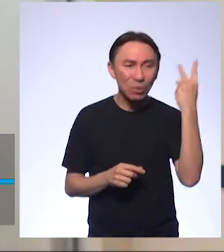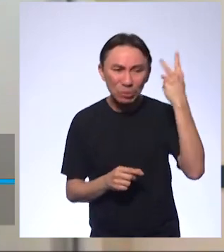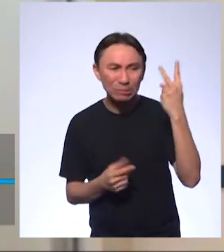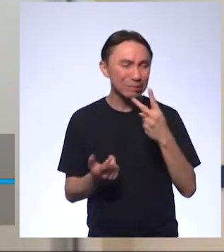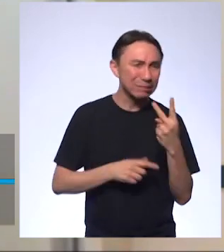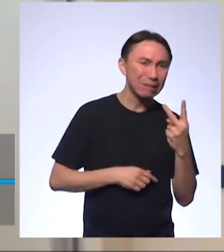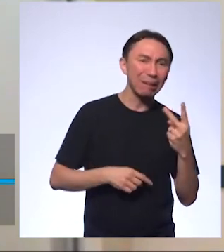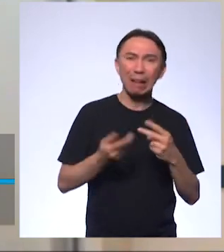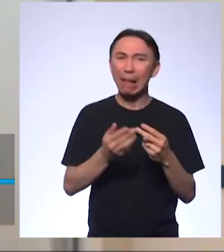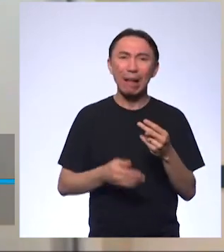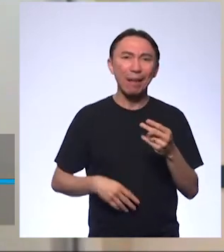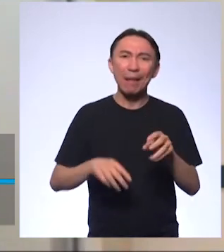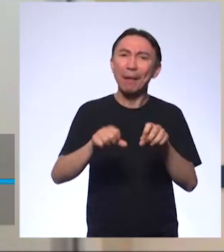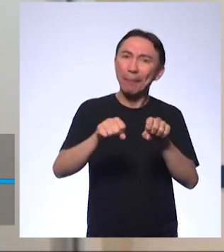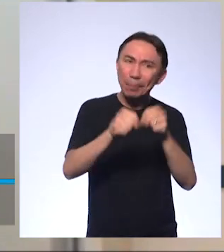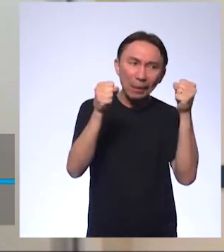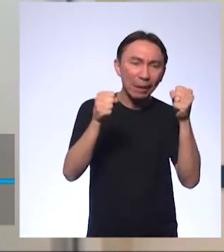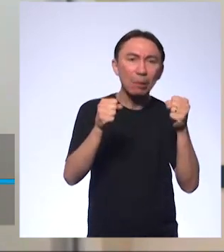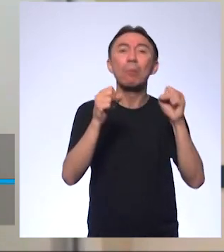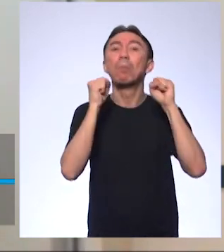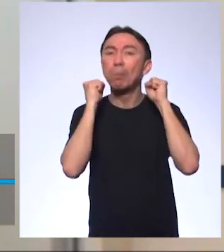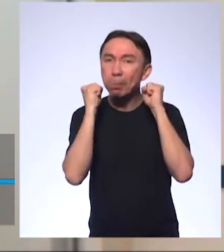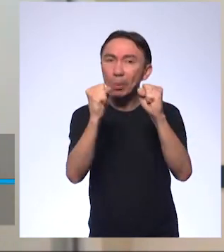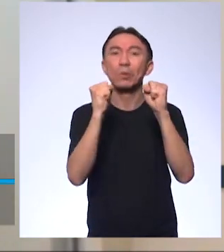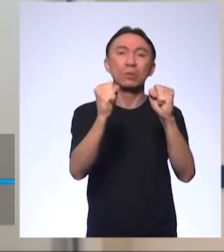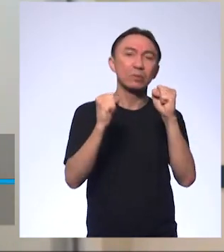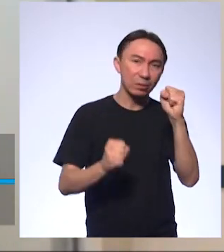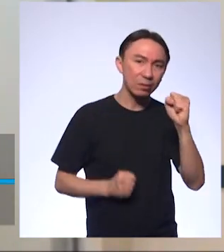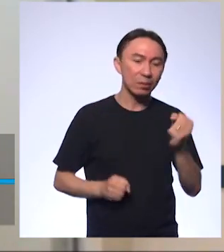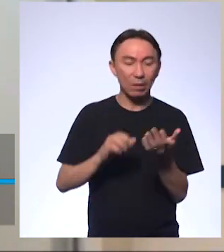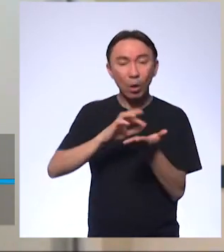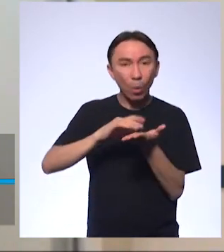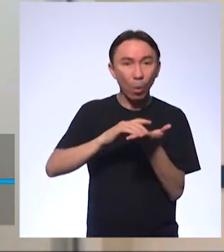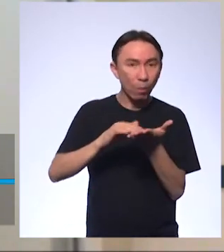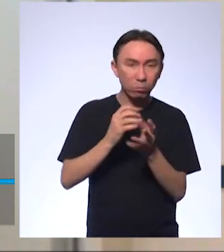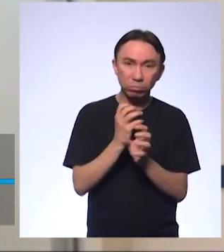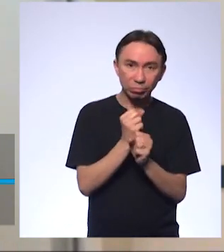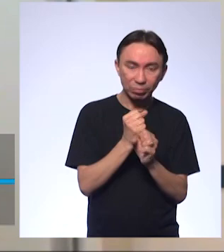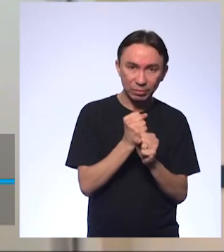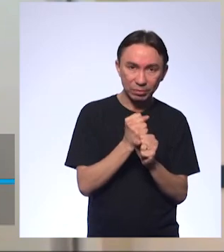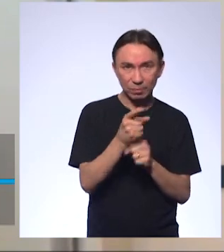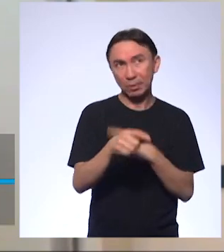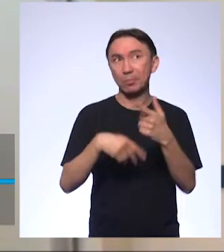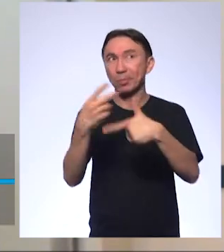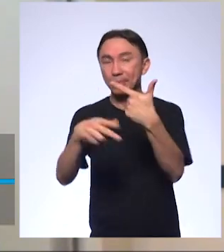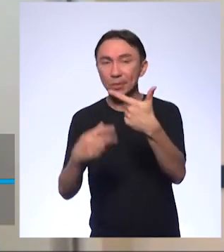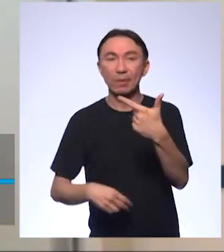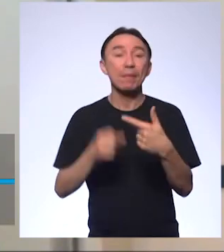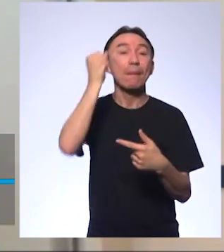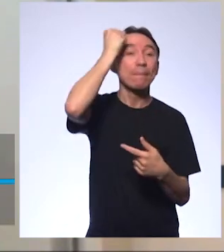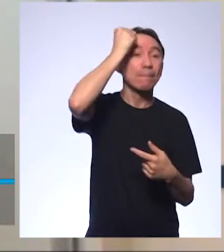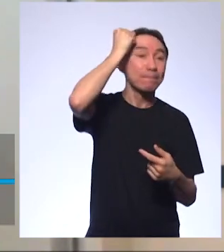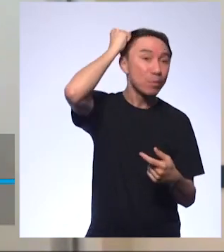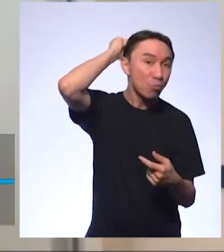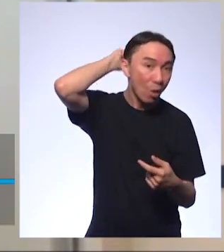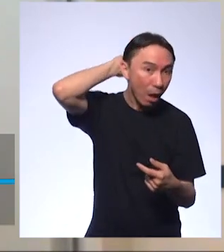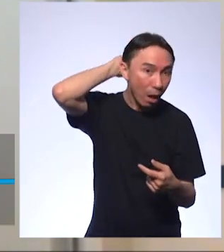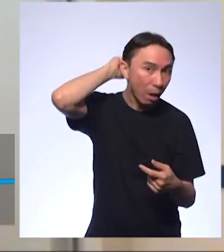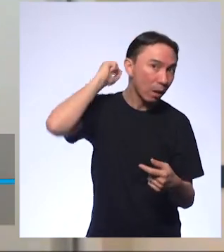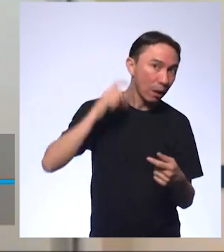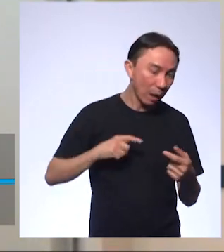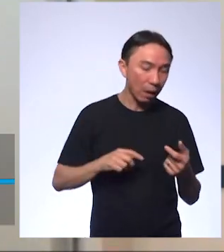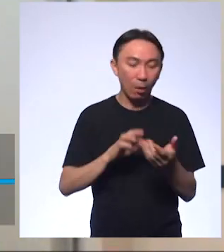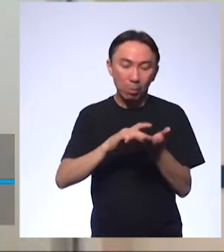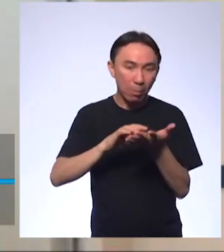problema. Num vestibular, por exemplo, você não vai ter como usar a calculadora, mas se você tiver noção desses valores,